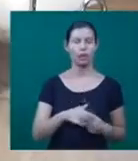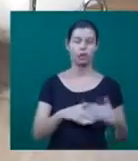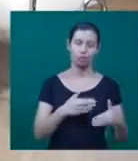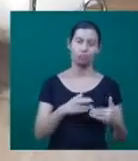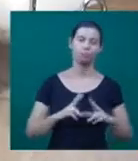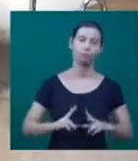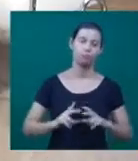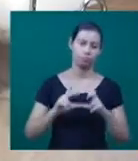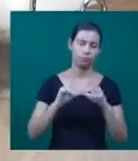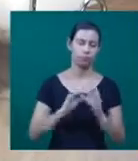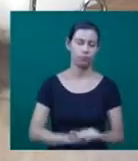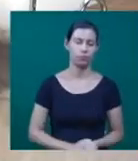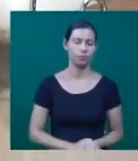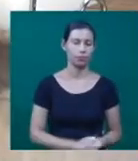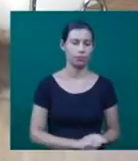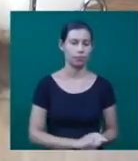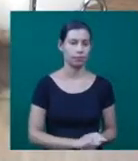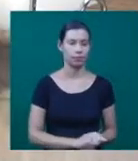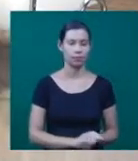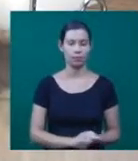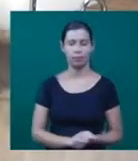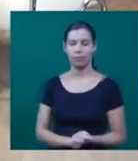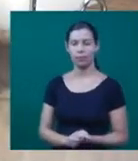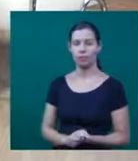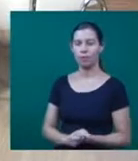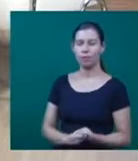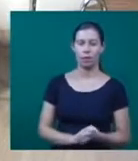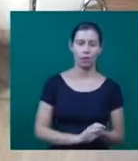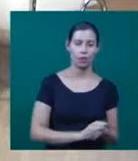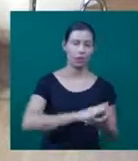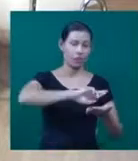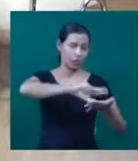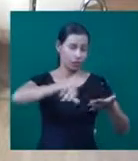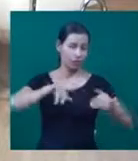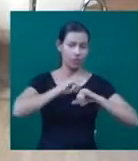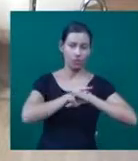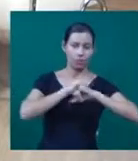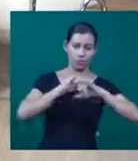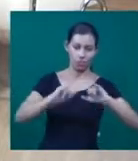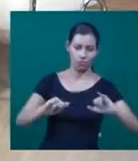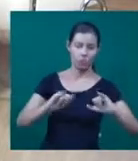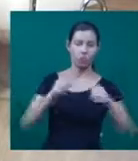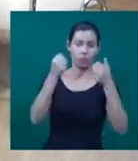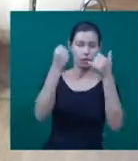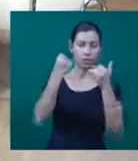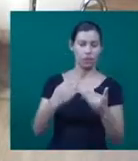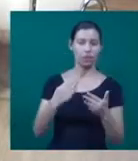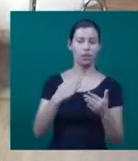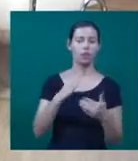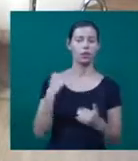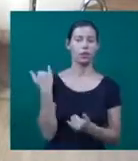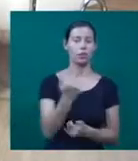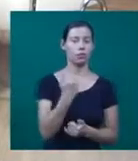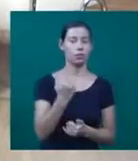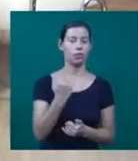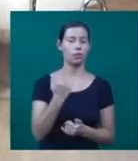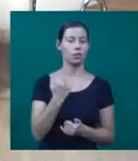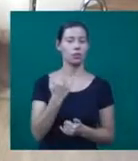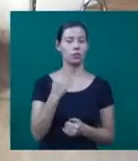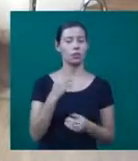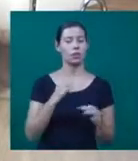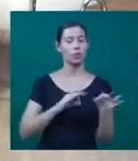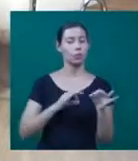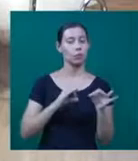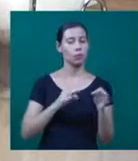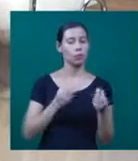Florianessa, olha, com certeza são muitas informações, muito conhecimento que a gente leva à população, isso é fundamental, principalmente em relação à prevenção, como